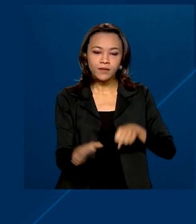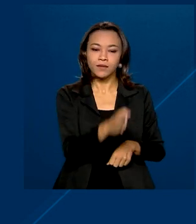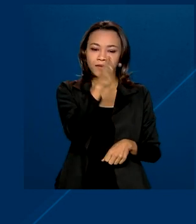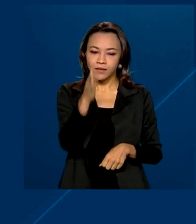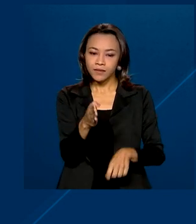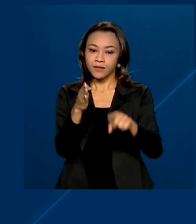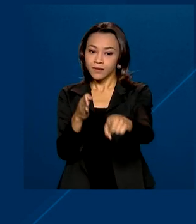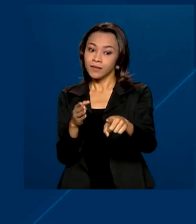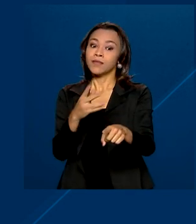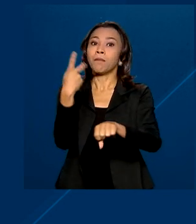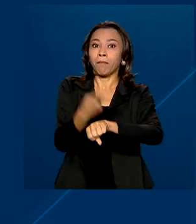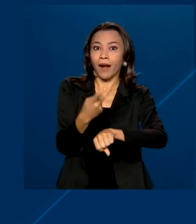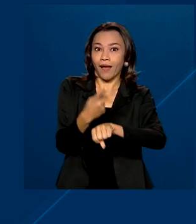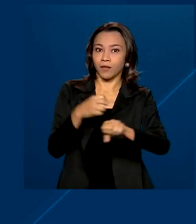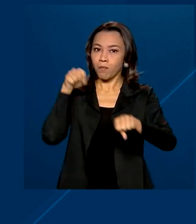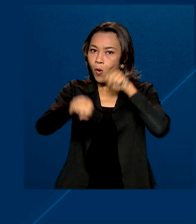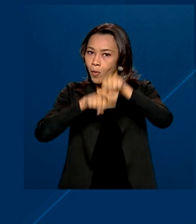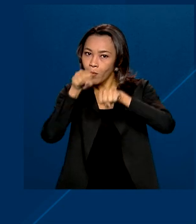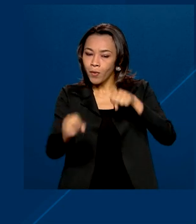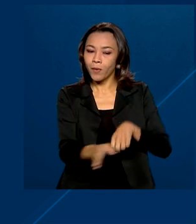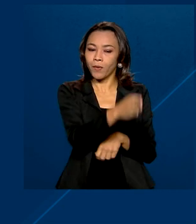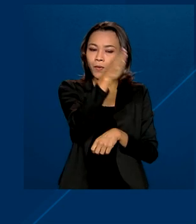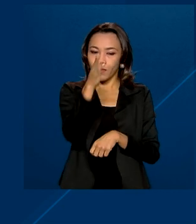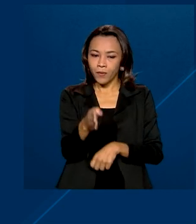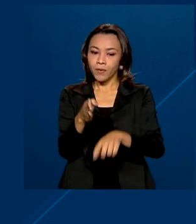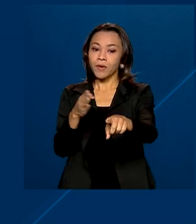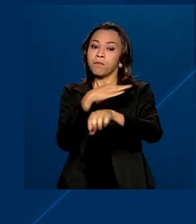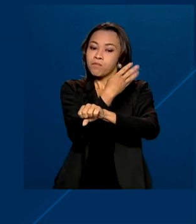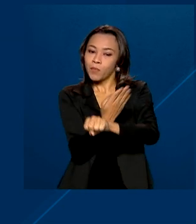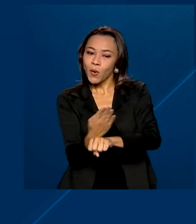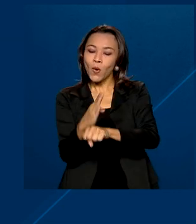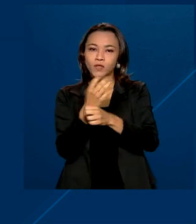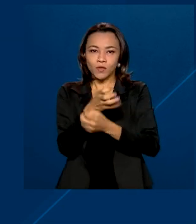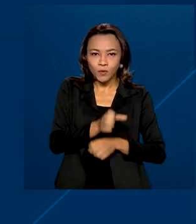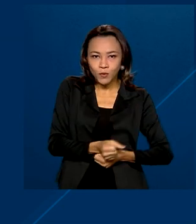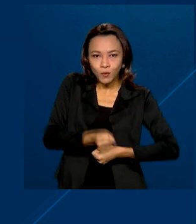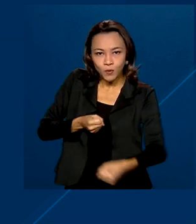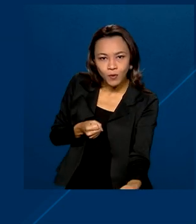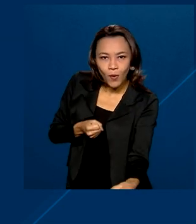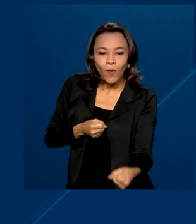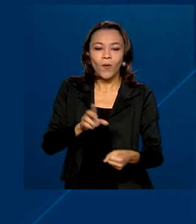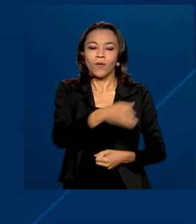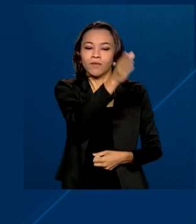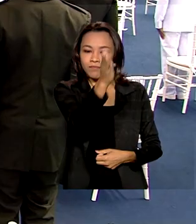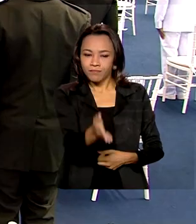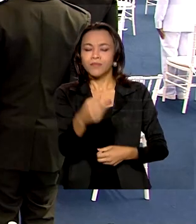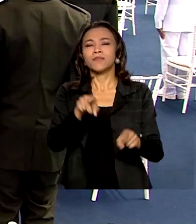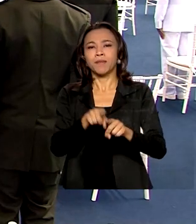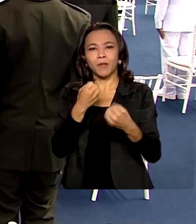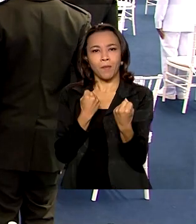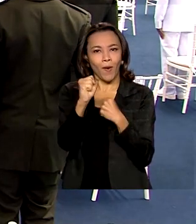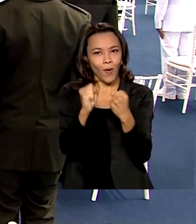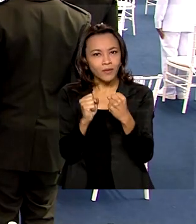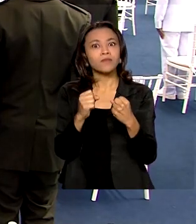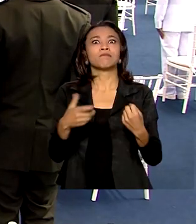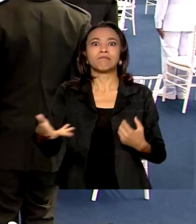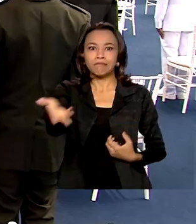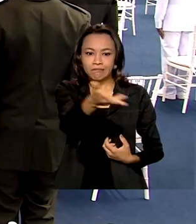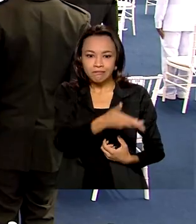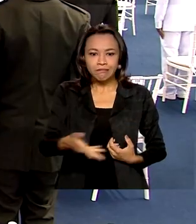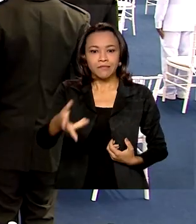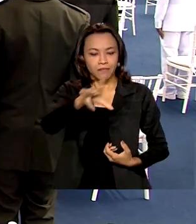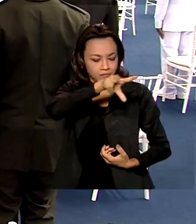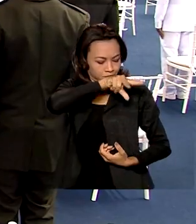Ferreira, prata no boxe, Daniel Carguinim, bronze no judô e Abner Teixeira, bronze no boxe, foram homenageados no